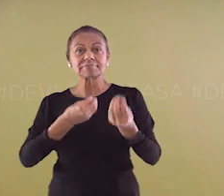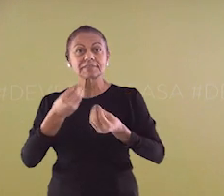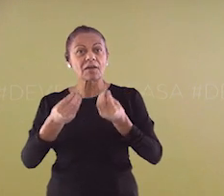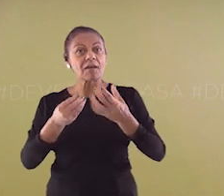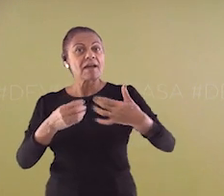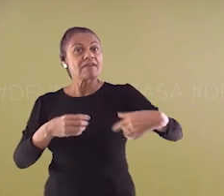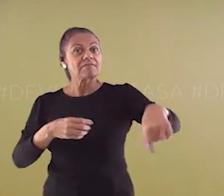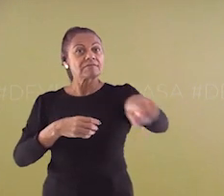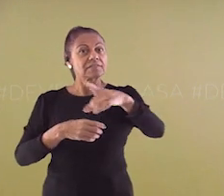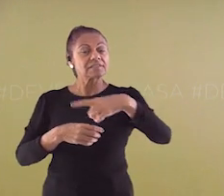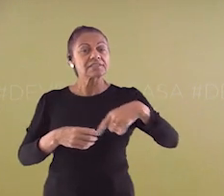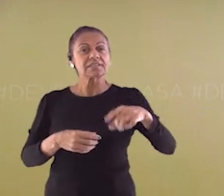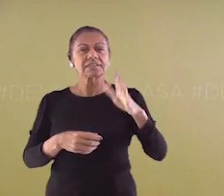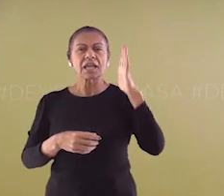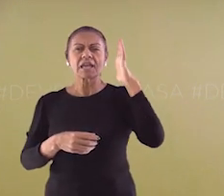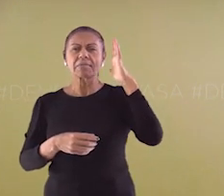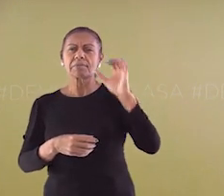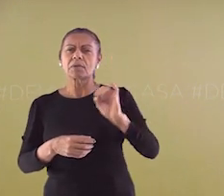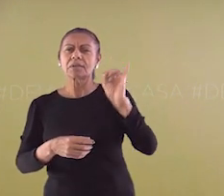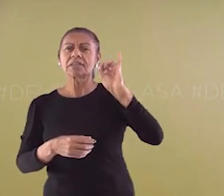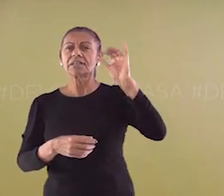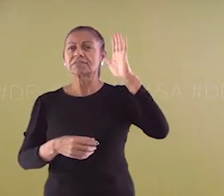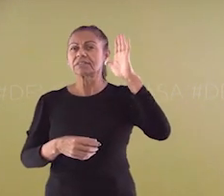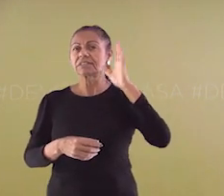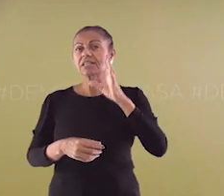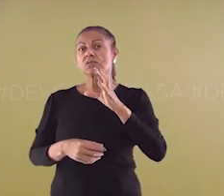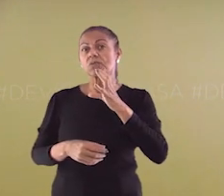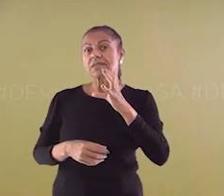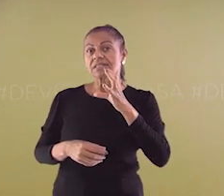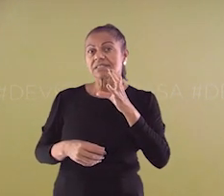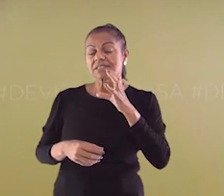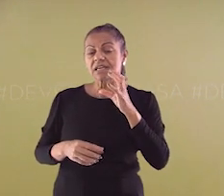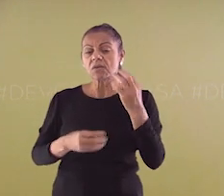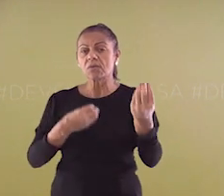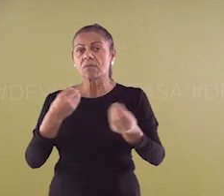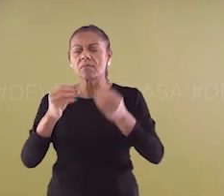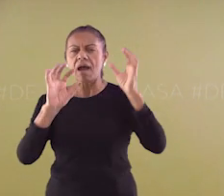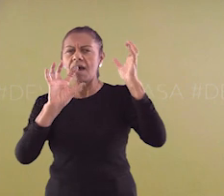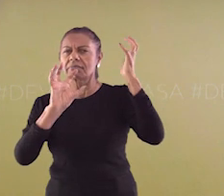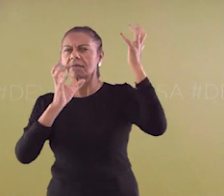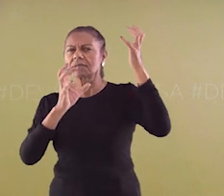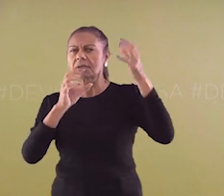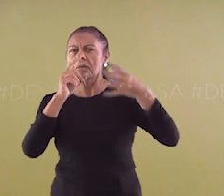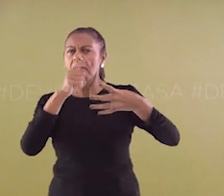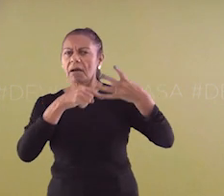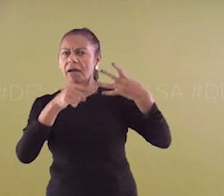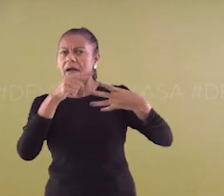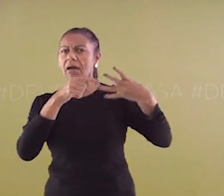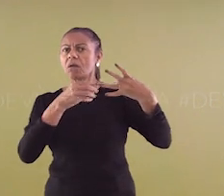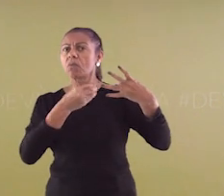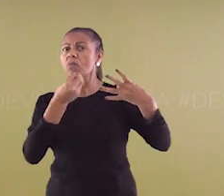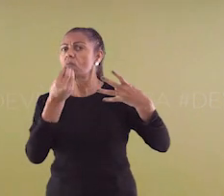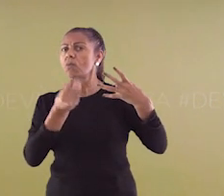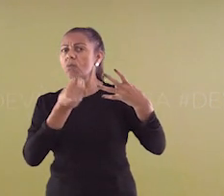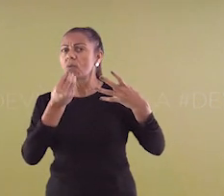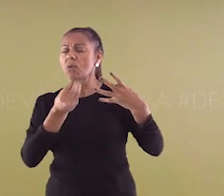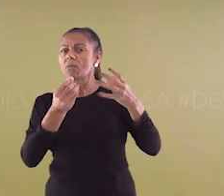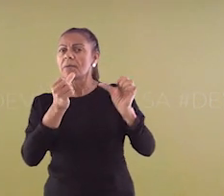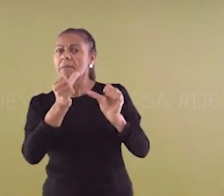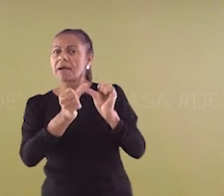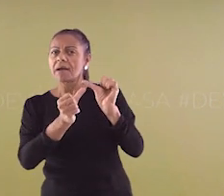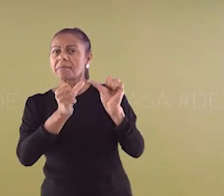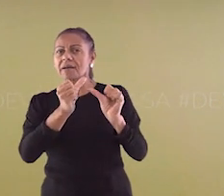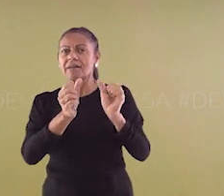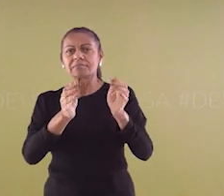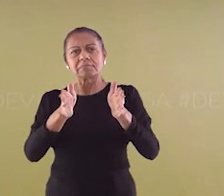conheça as estações do ano e consiga identificá-las, porque elas fazem parte do nosso viver. Você verá